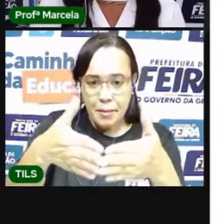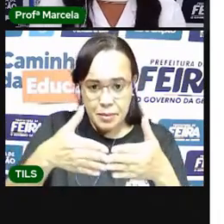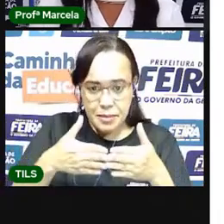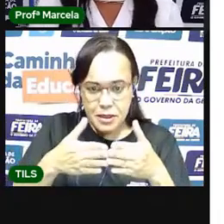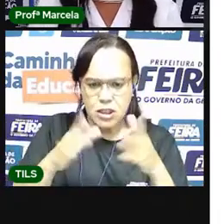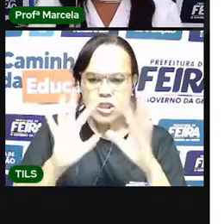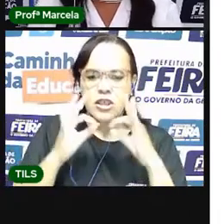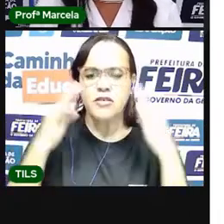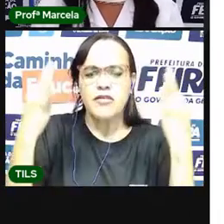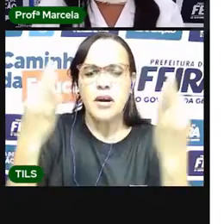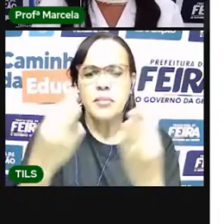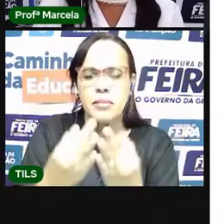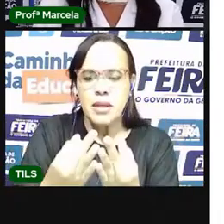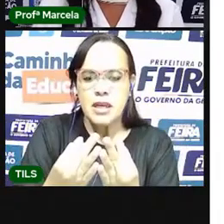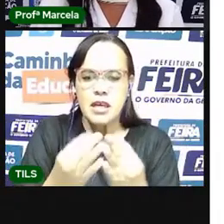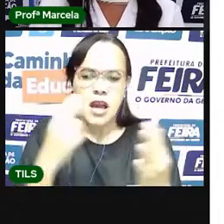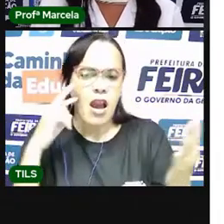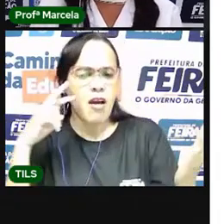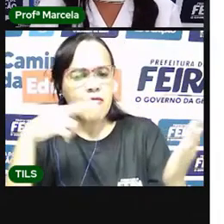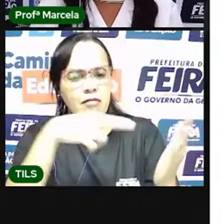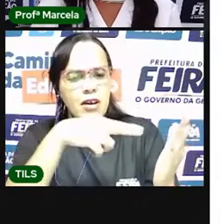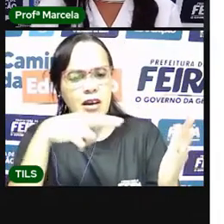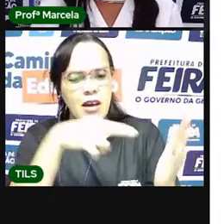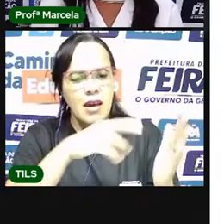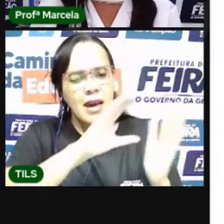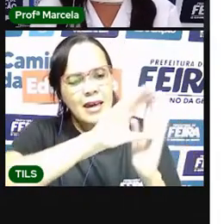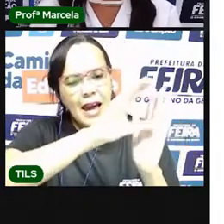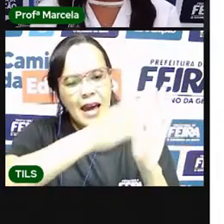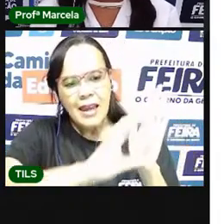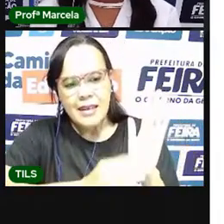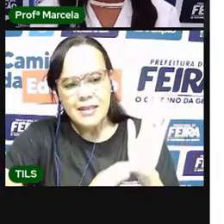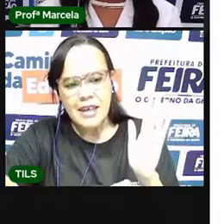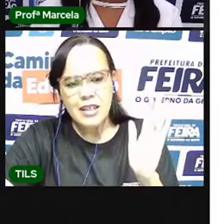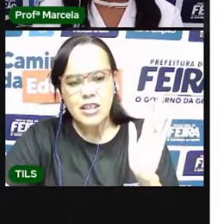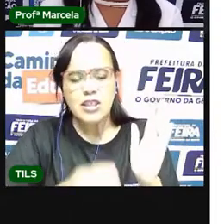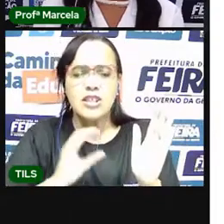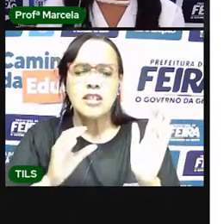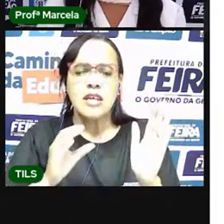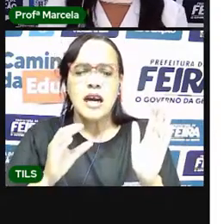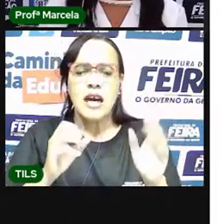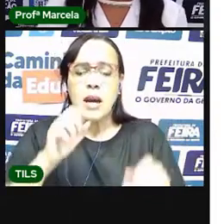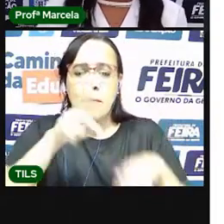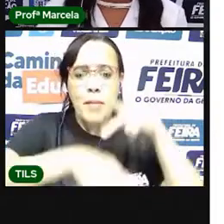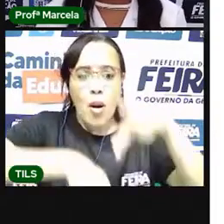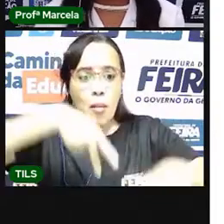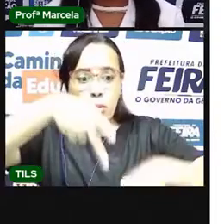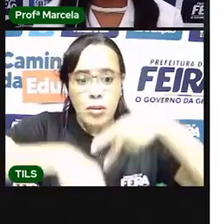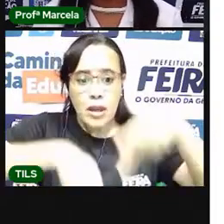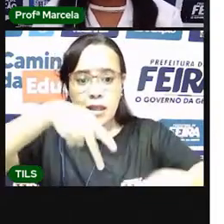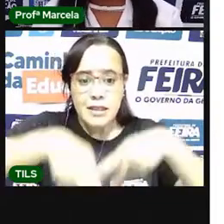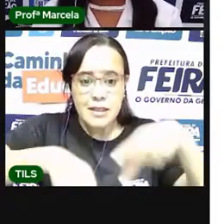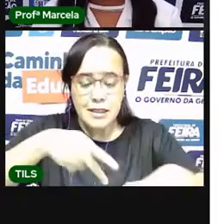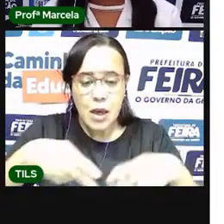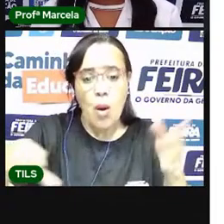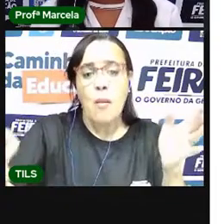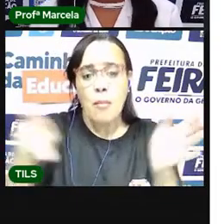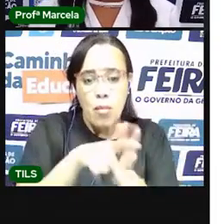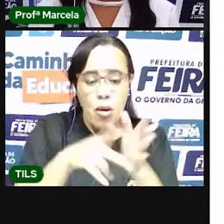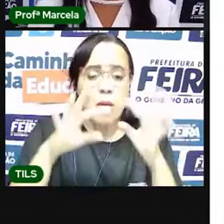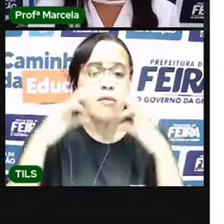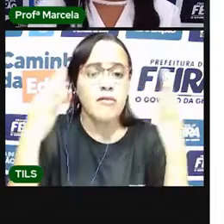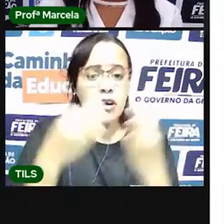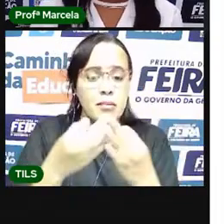qual a característica desses povos que estão mais presentes na família de vocês.